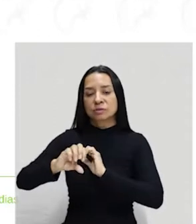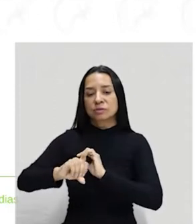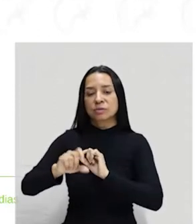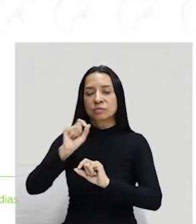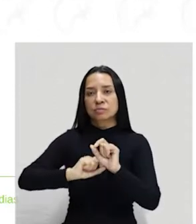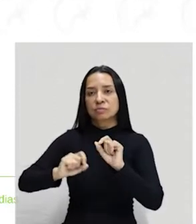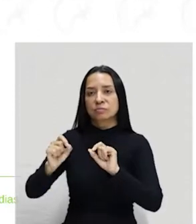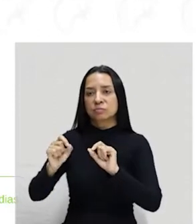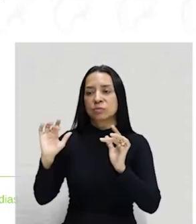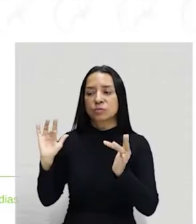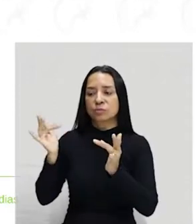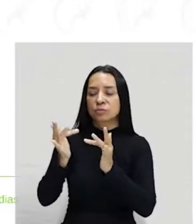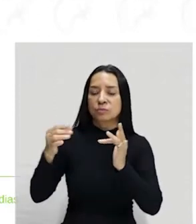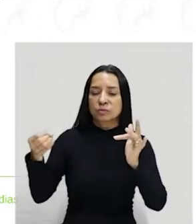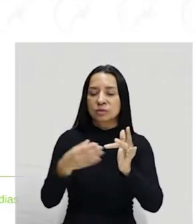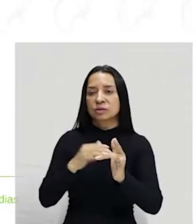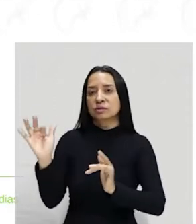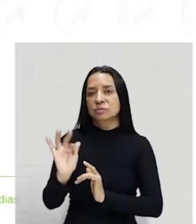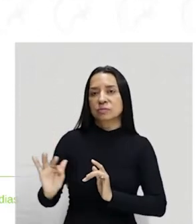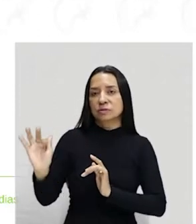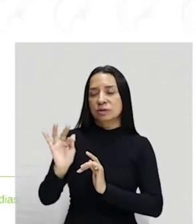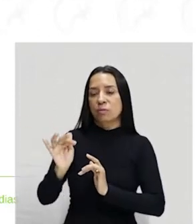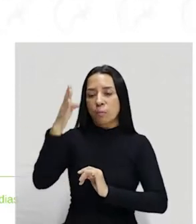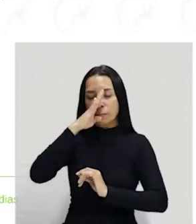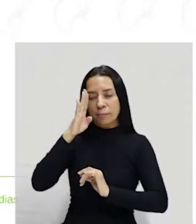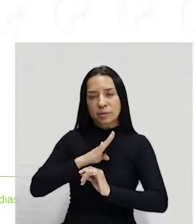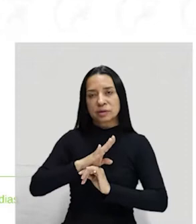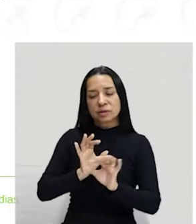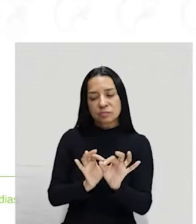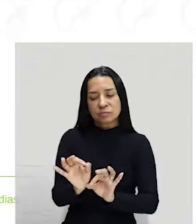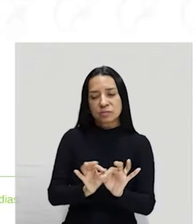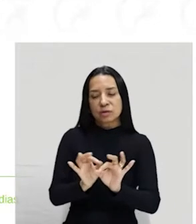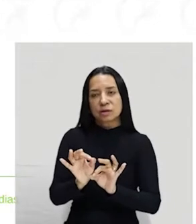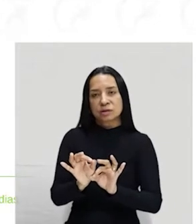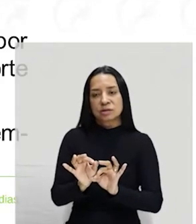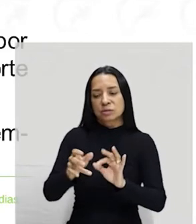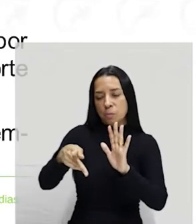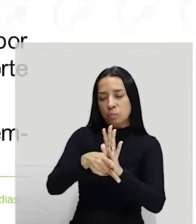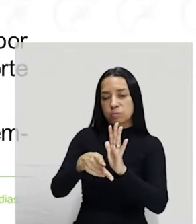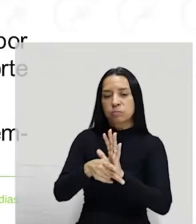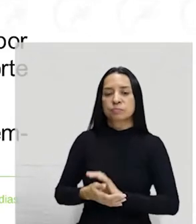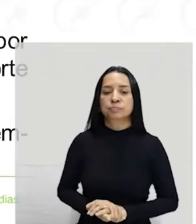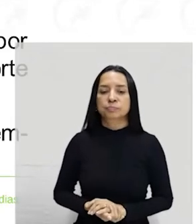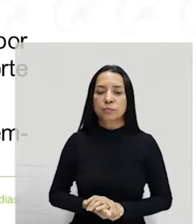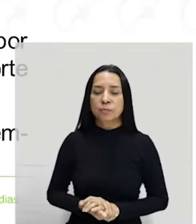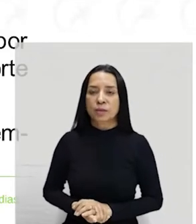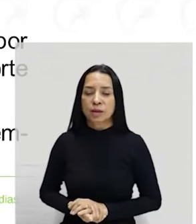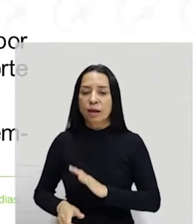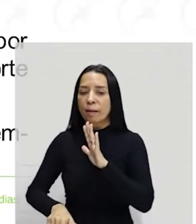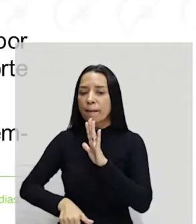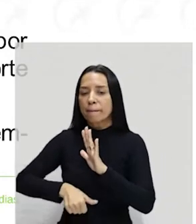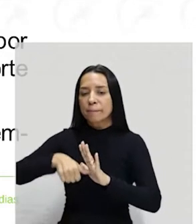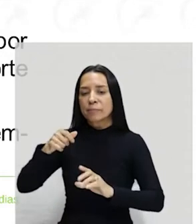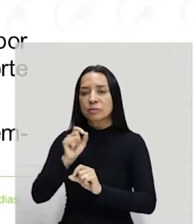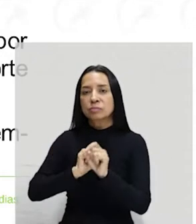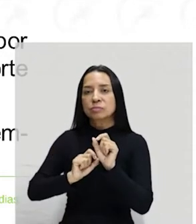óbvio, como eu falei em uma outra aula, o brasileiro foi dando o seu famoso jeitinho. Primeira versão de como esses